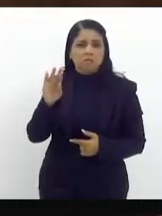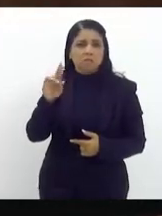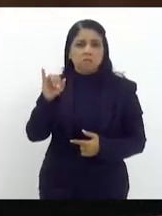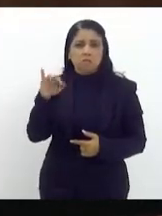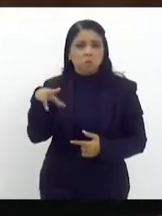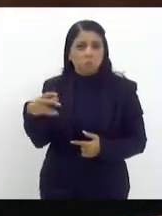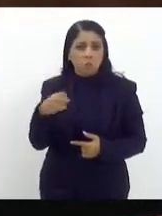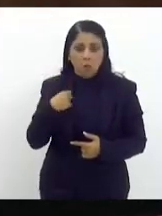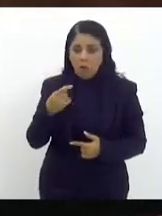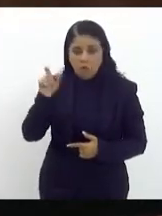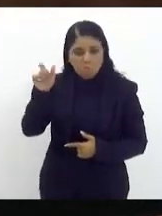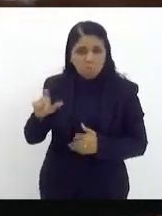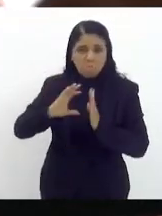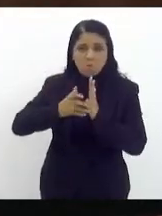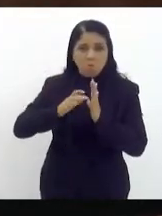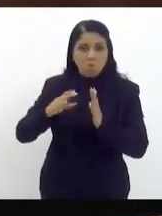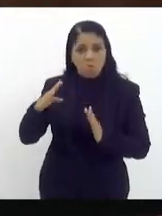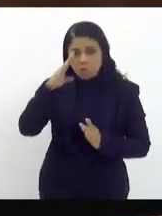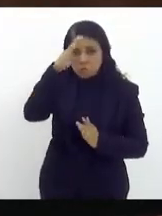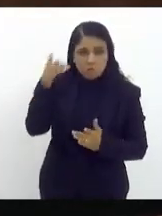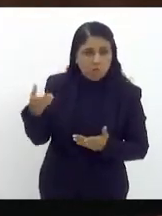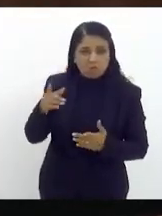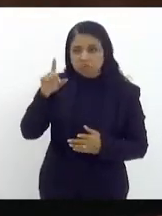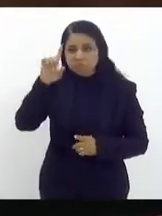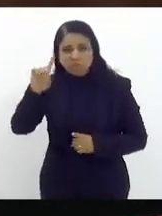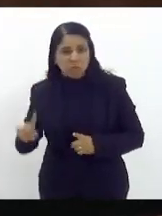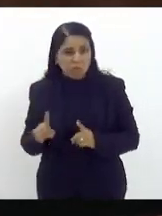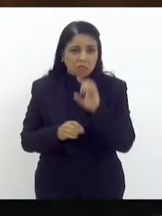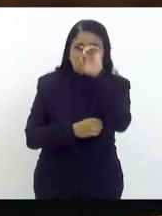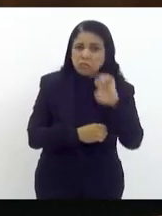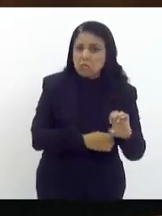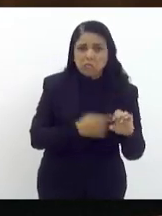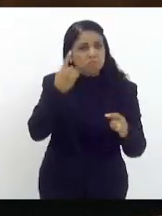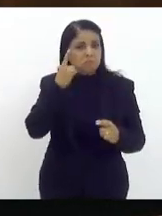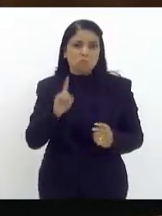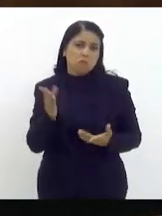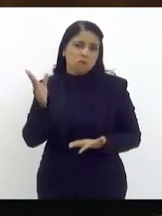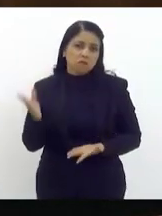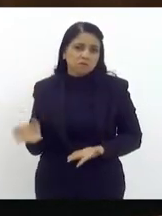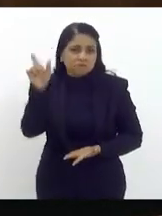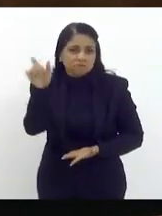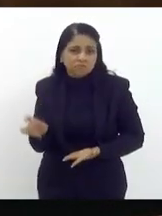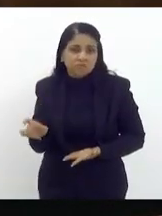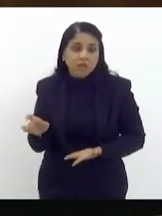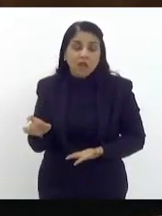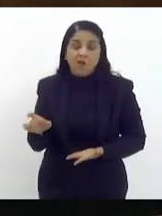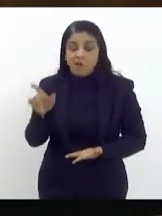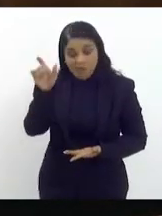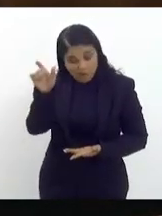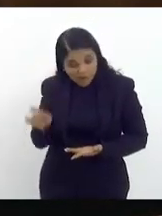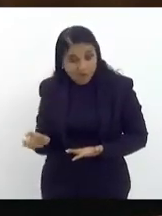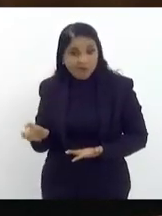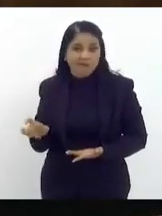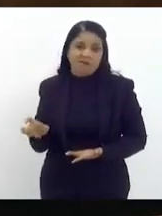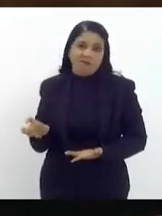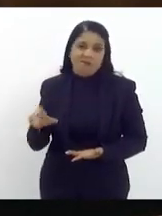ou se ele é de direita ou de esquerda não é agora se Castrinho tivesse